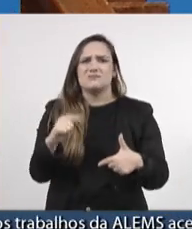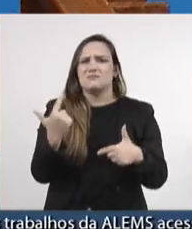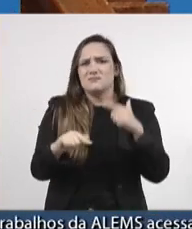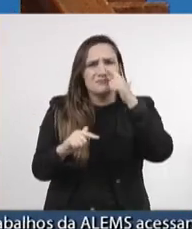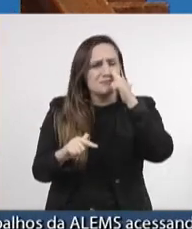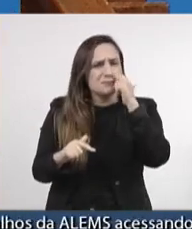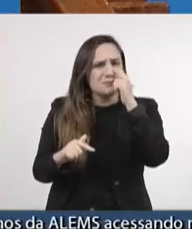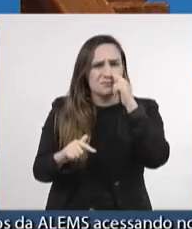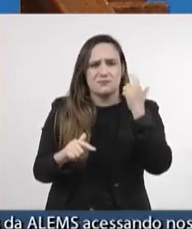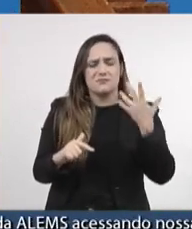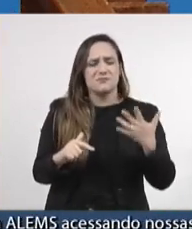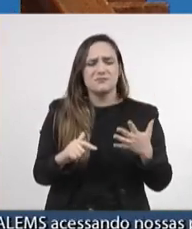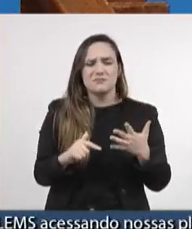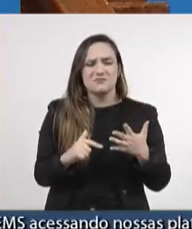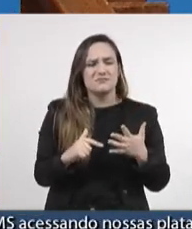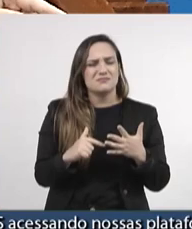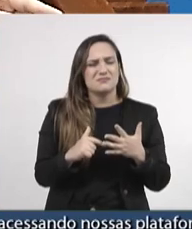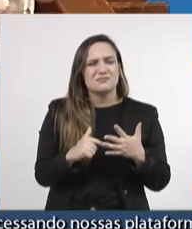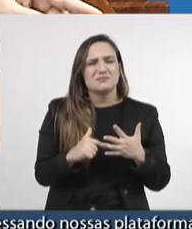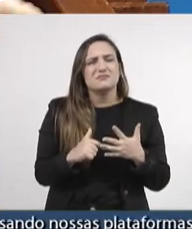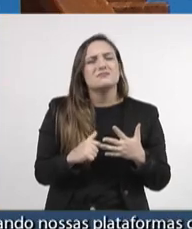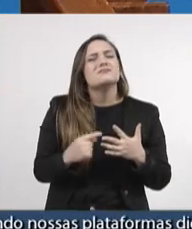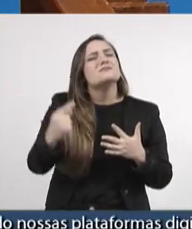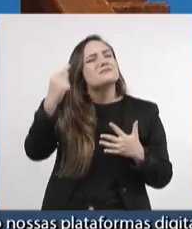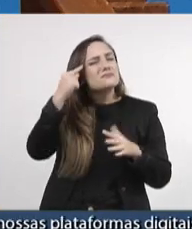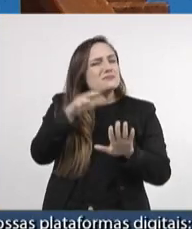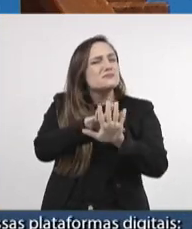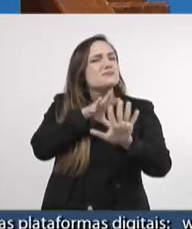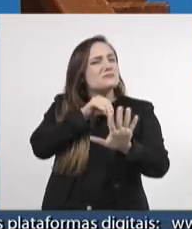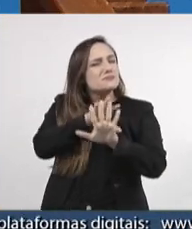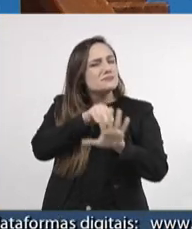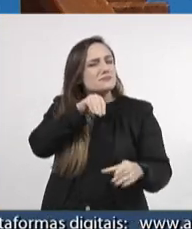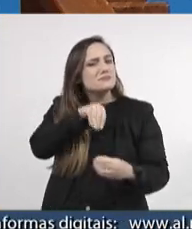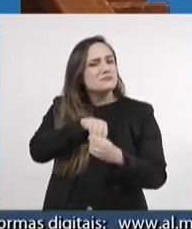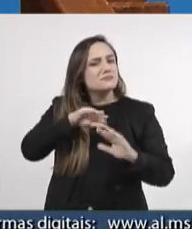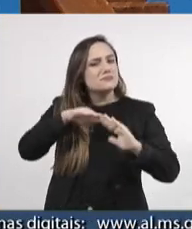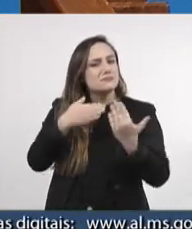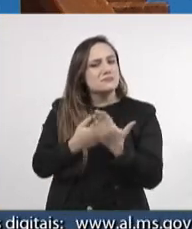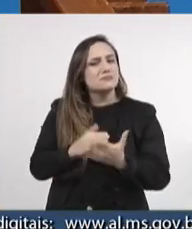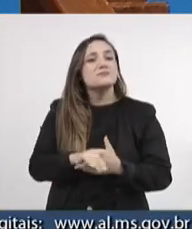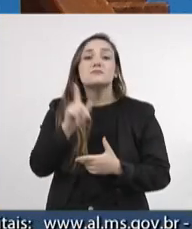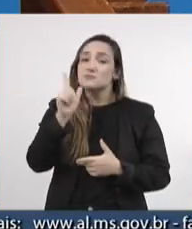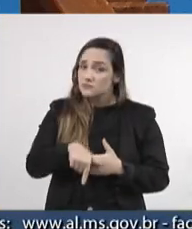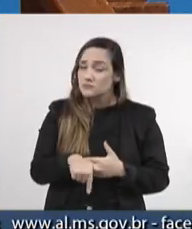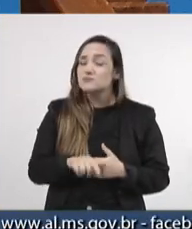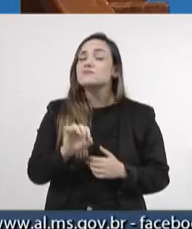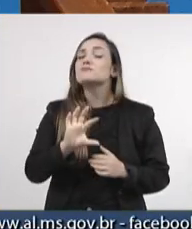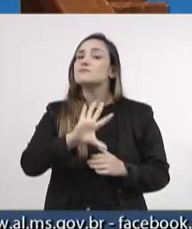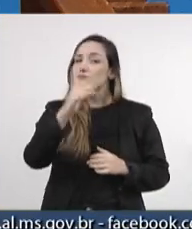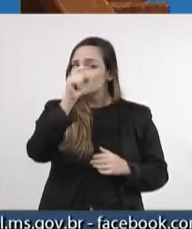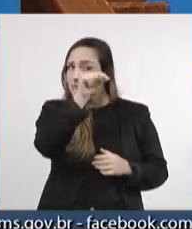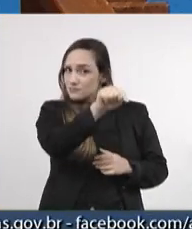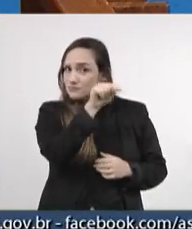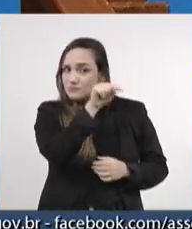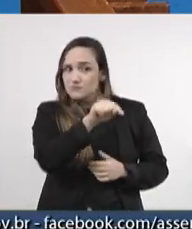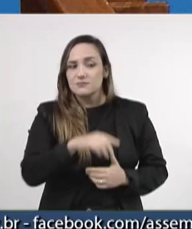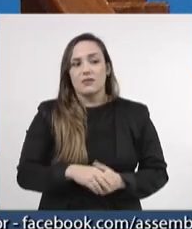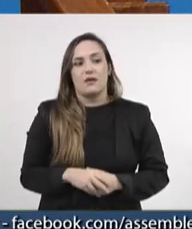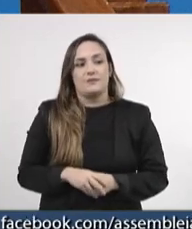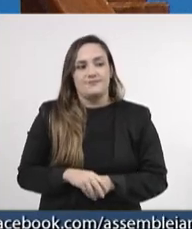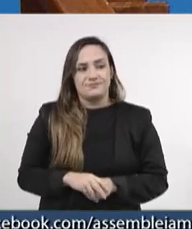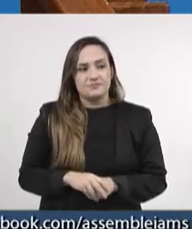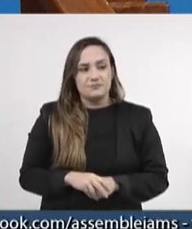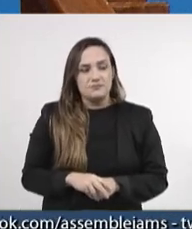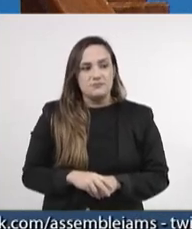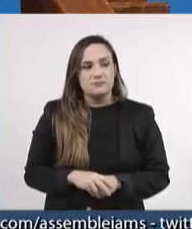a implementação de uma linha ideológica dentro das escolas, que é o que eles querem dominar. Eu